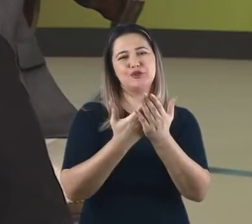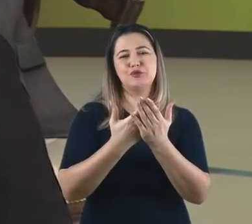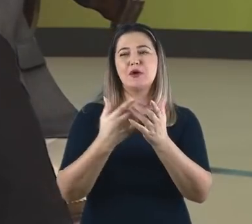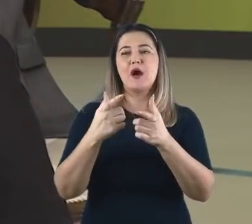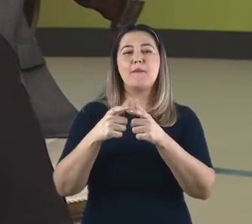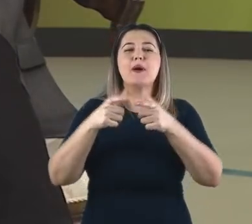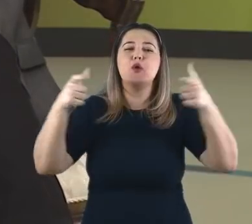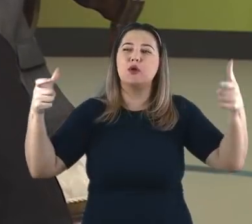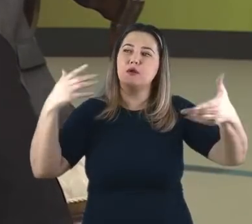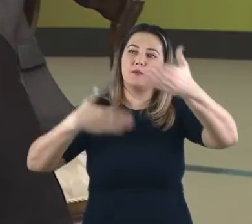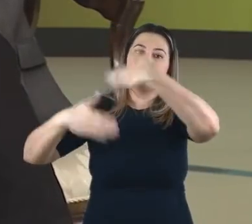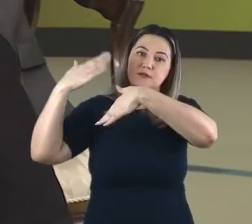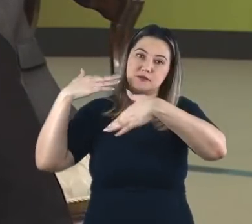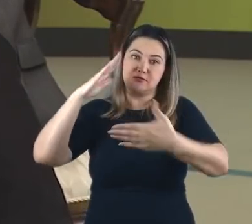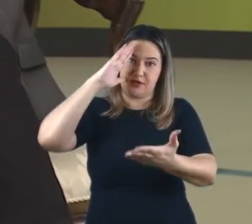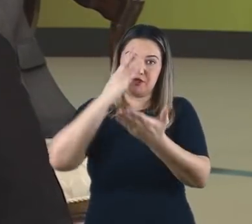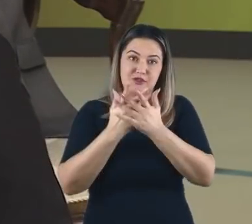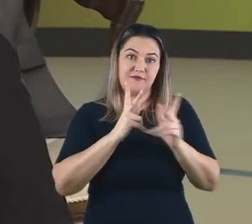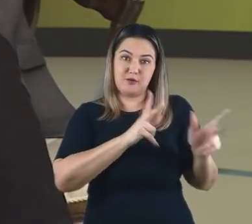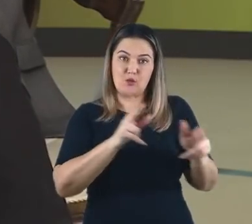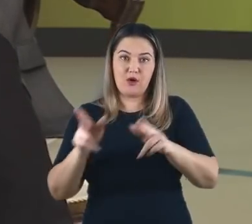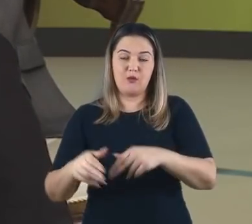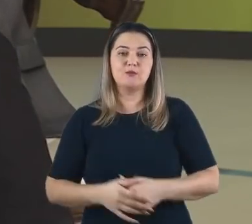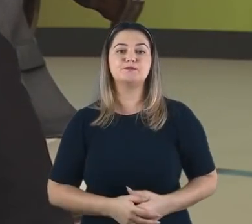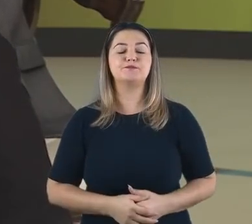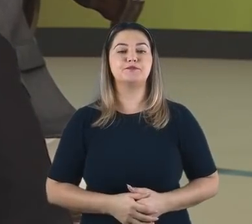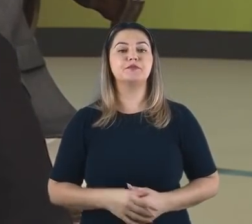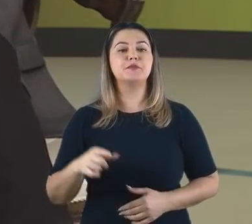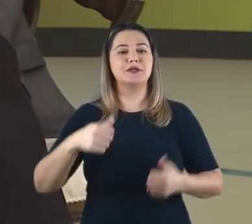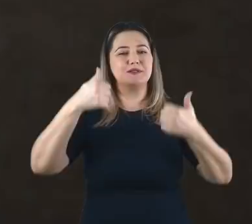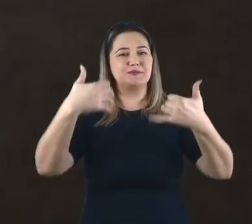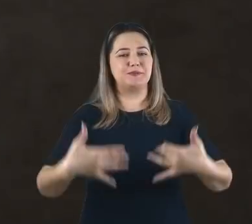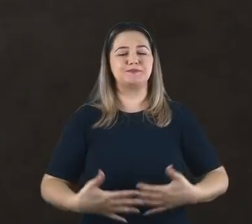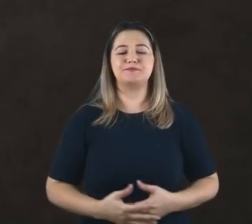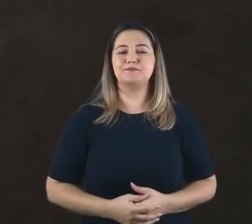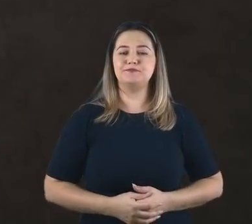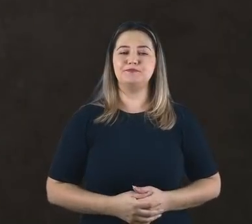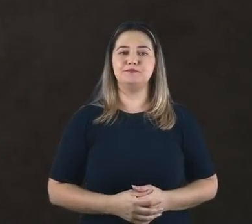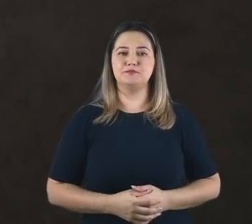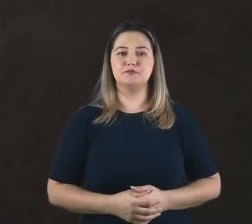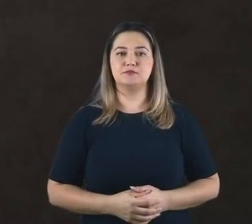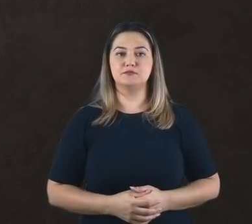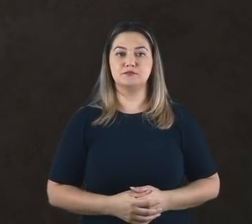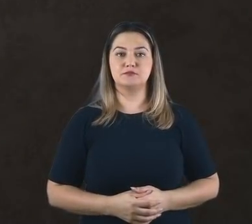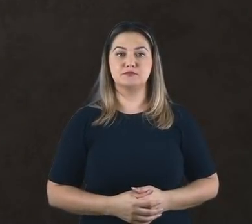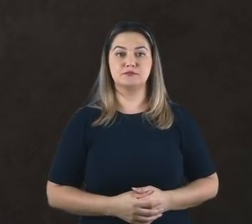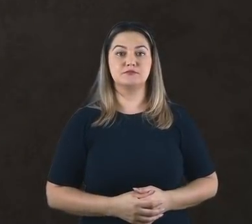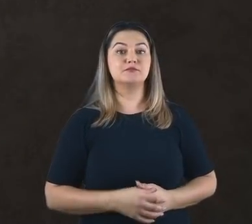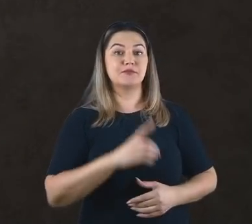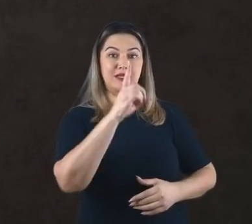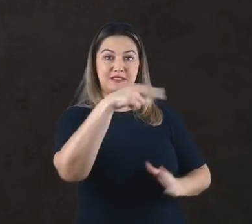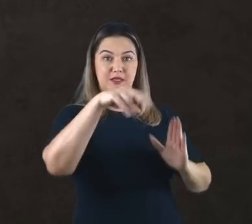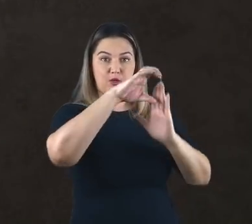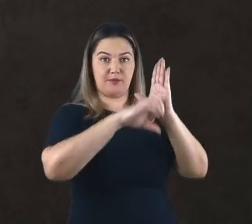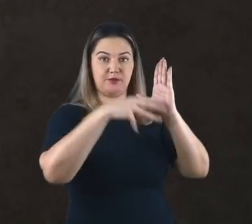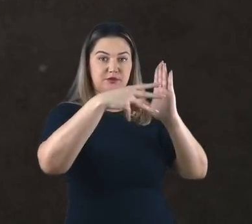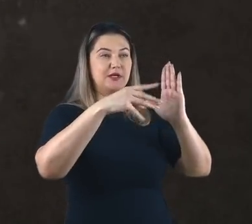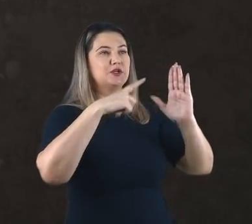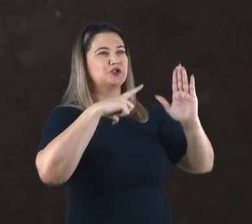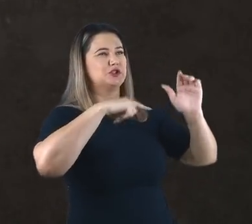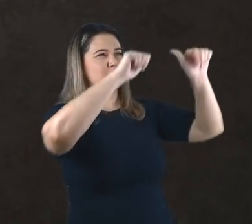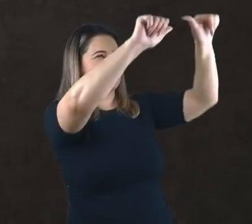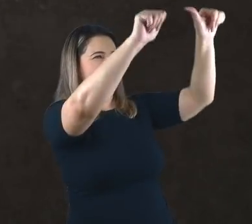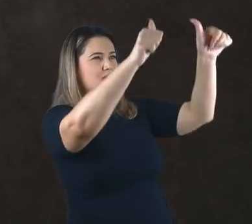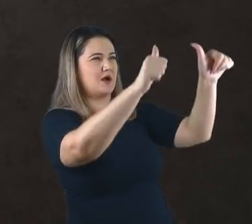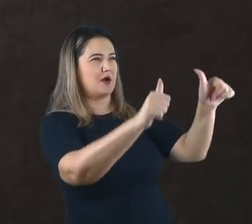Na obra que Irineu escreveu a diversos héreses, ele fala o seguinte, pois aquela imagem de Daniel 3 tomada